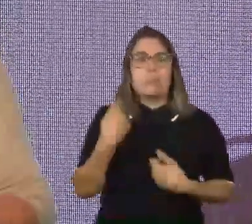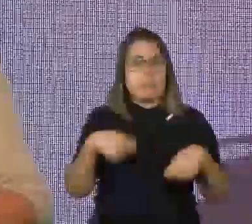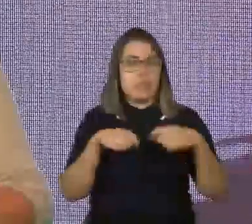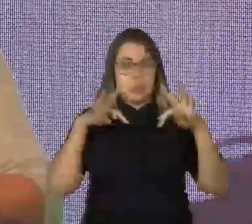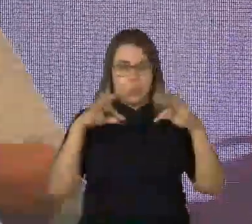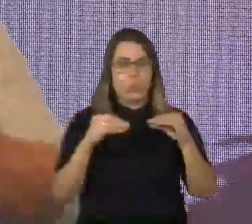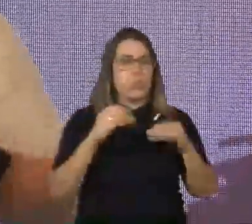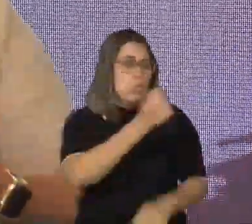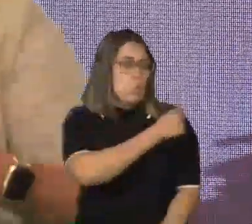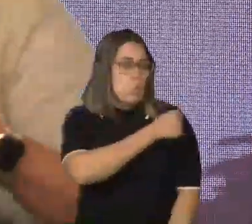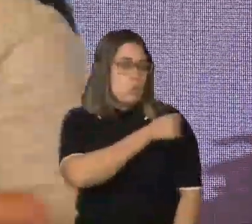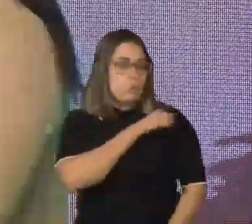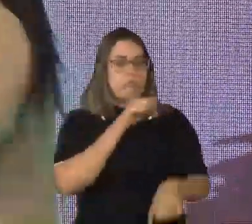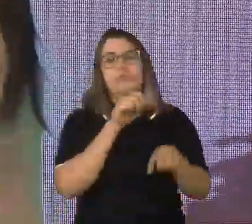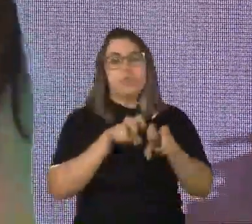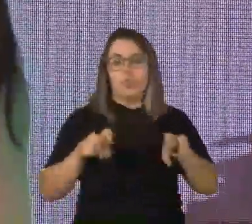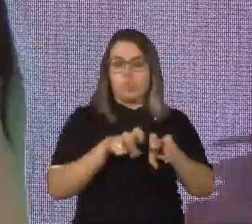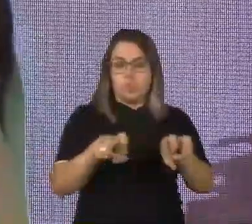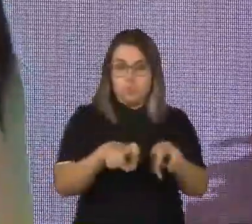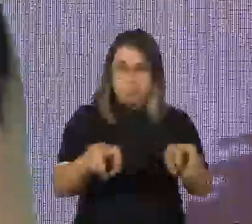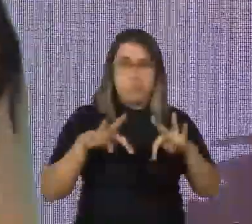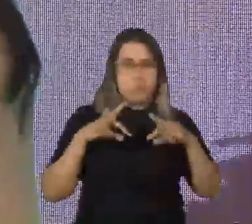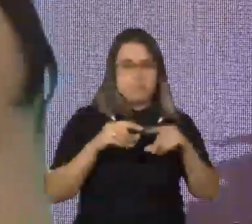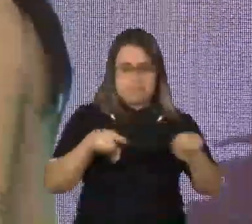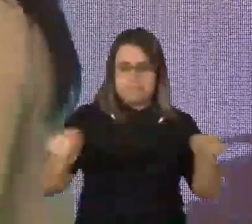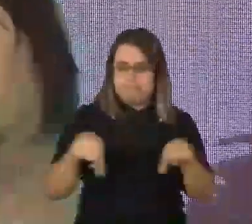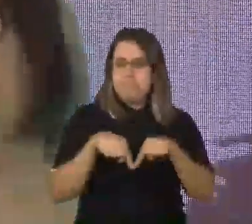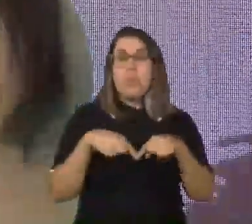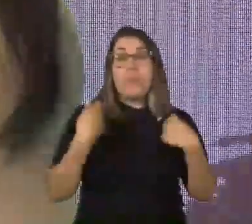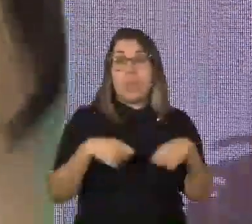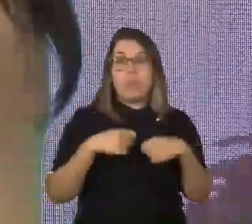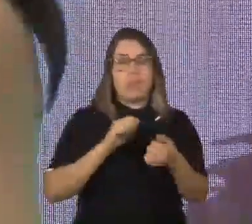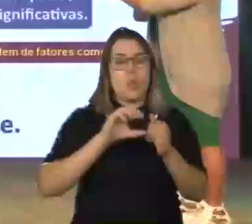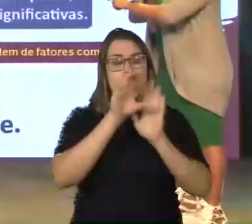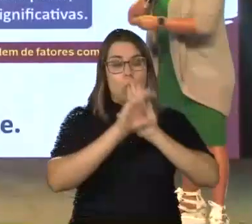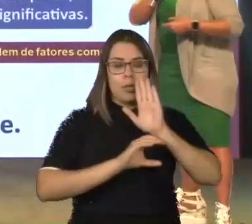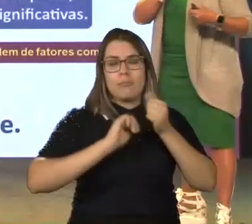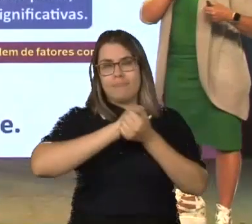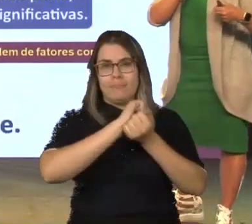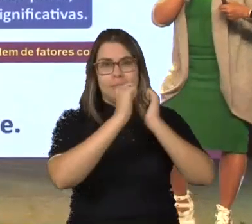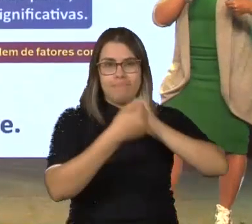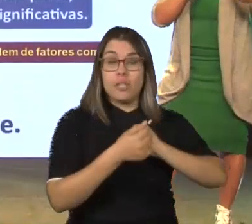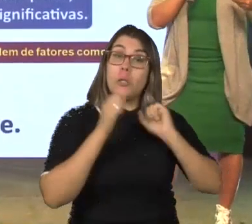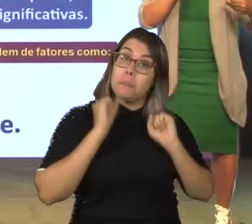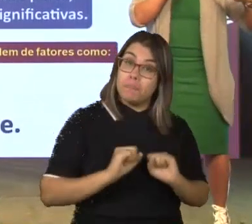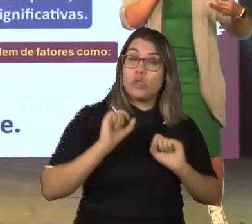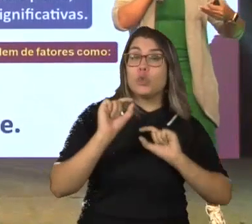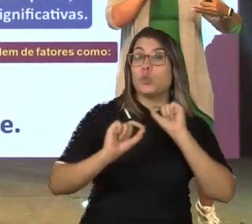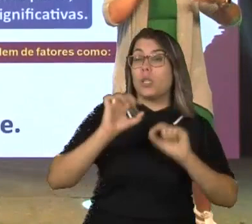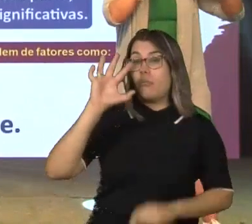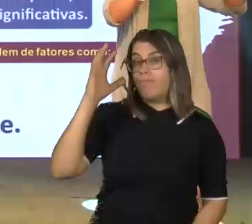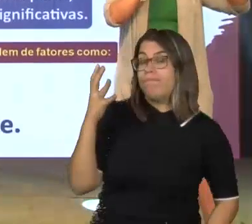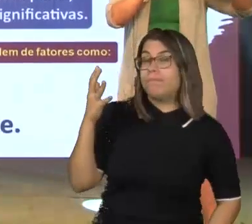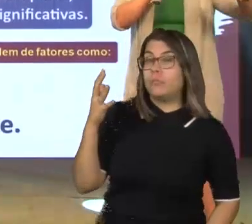da sala, a criança dentro dessa faixa etária de idade, ela tem um currículo adaptado, na qual ela pode chegar a